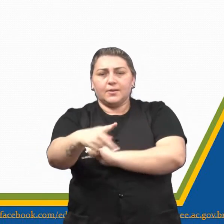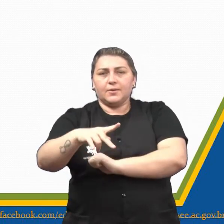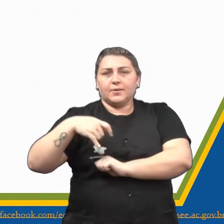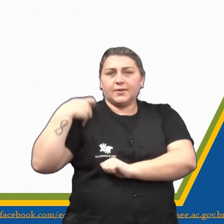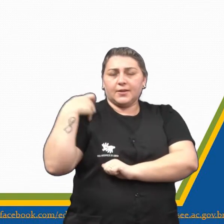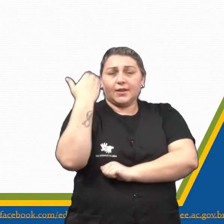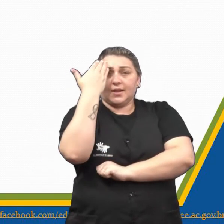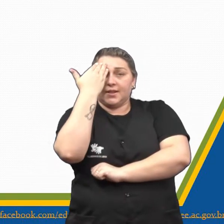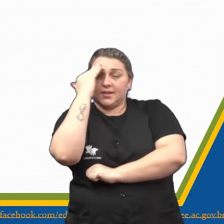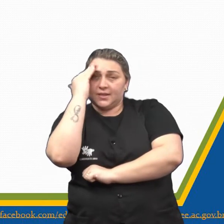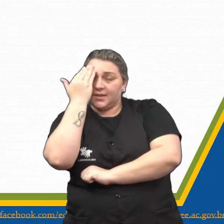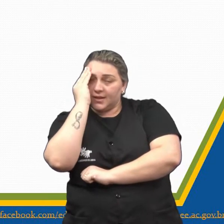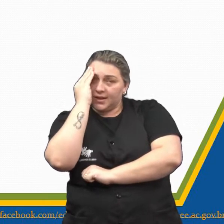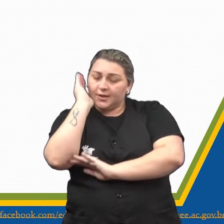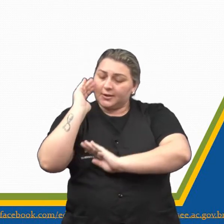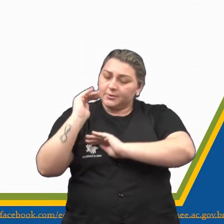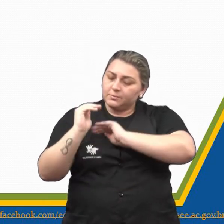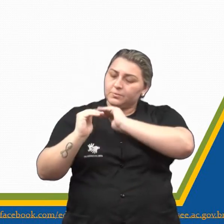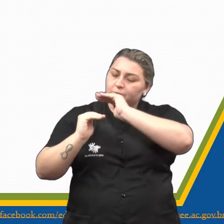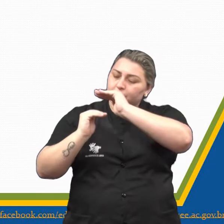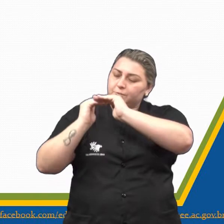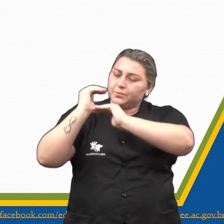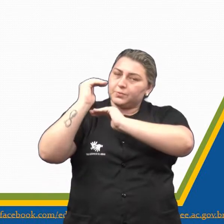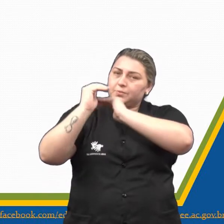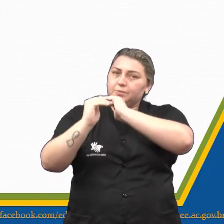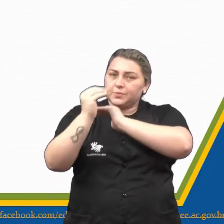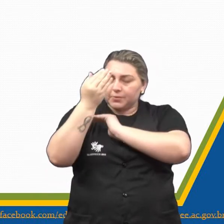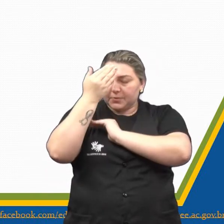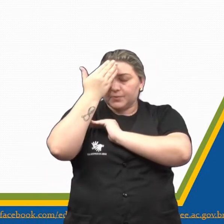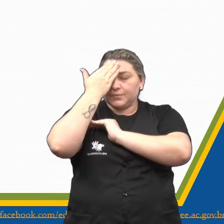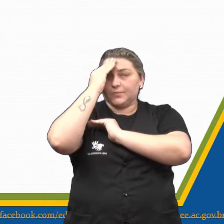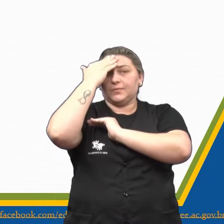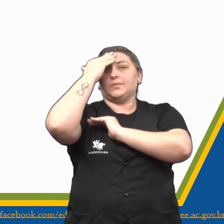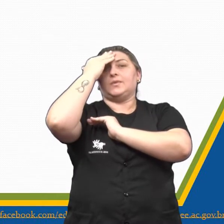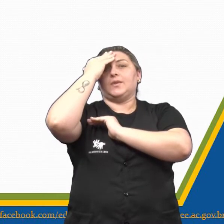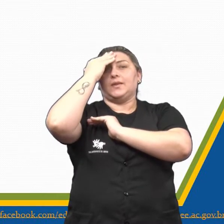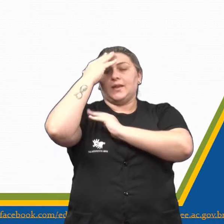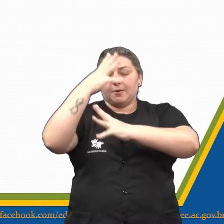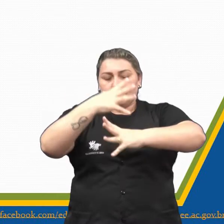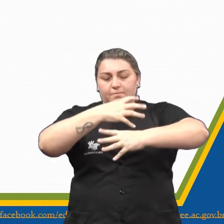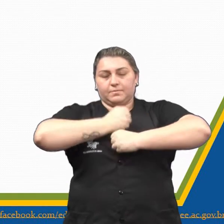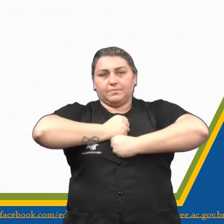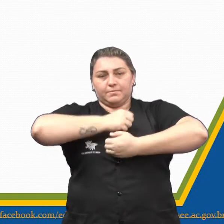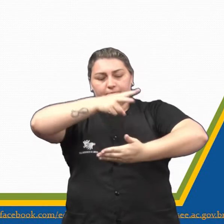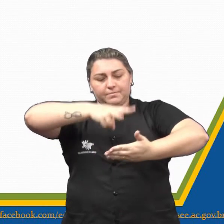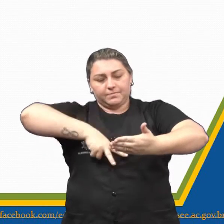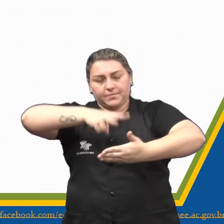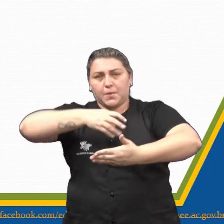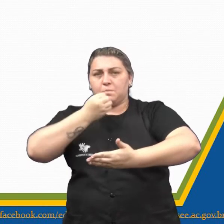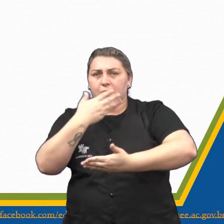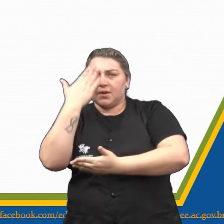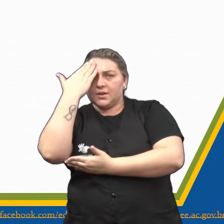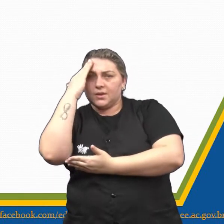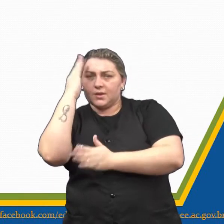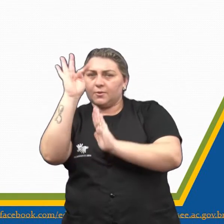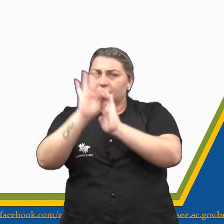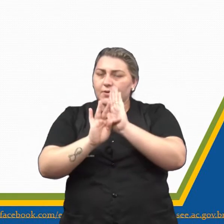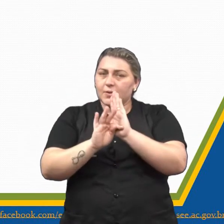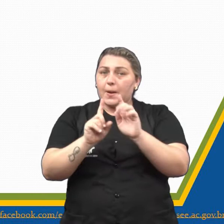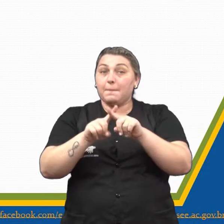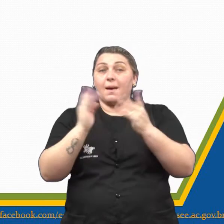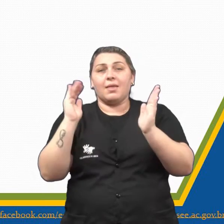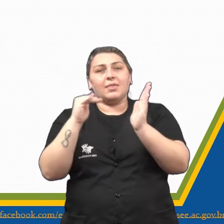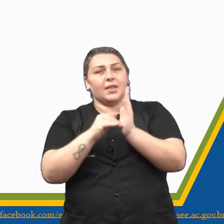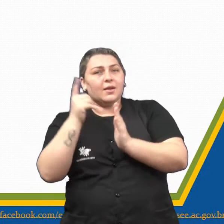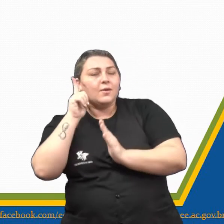que aos poucos você vai aumentar a sua compreensão e sentir a segurança para ler bem e entender. Mas até